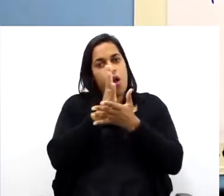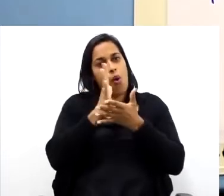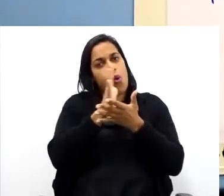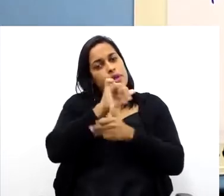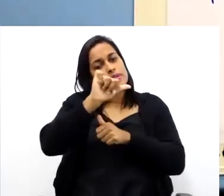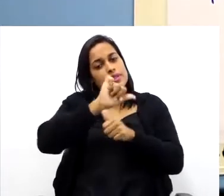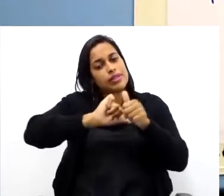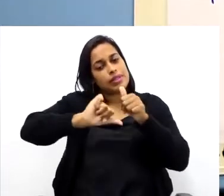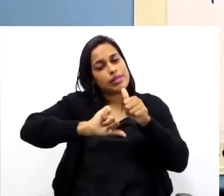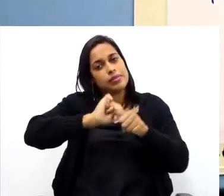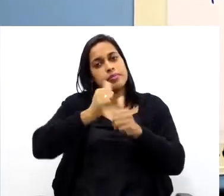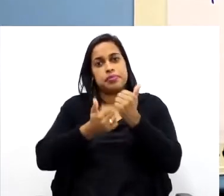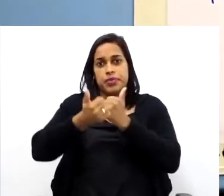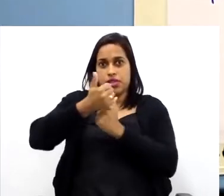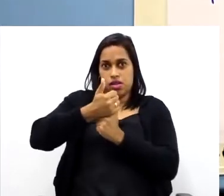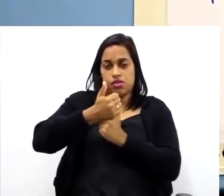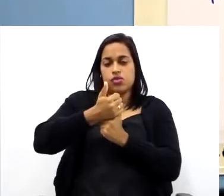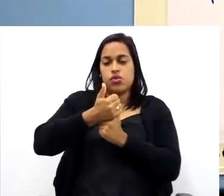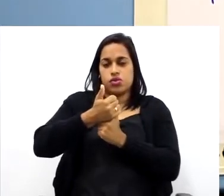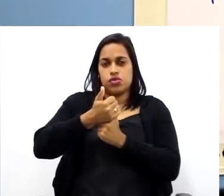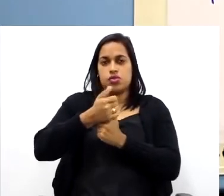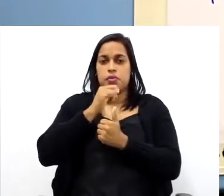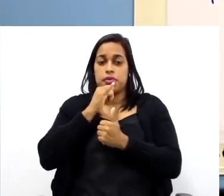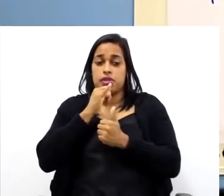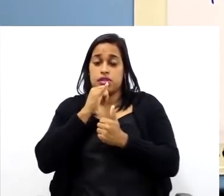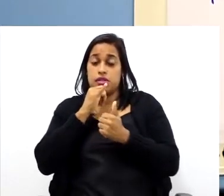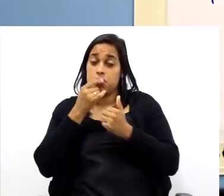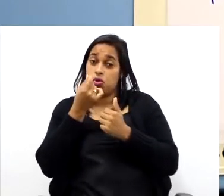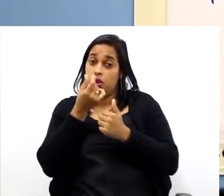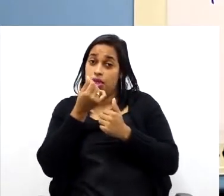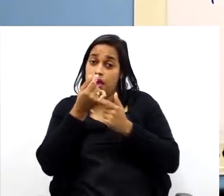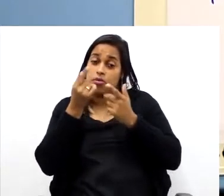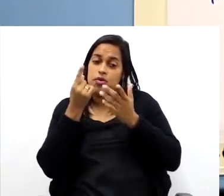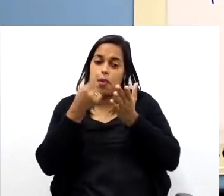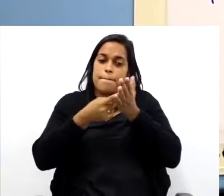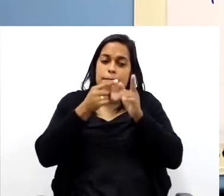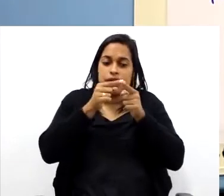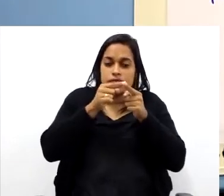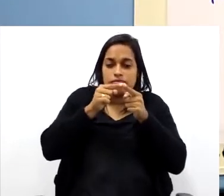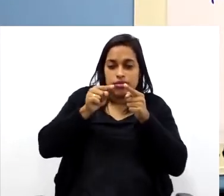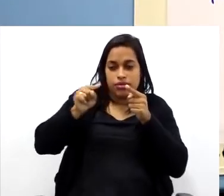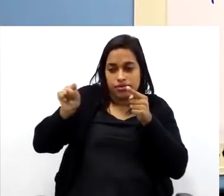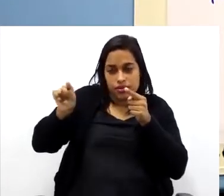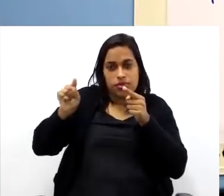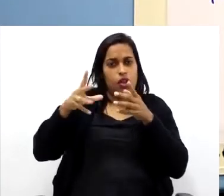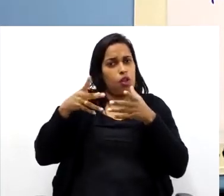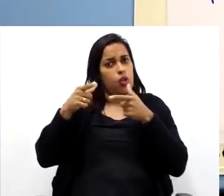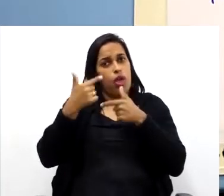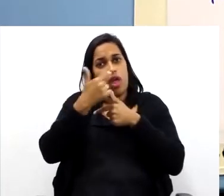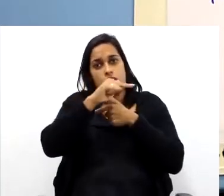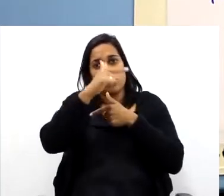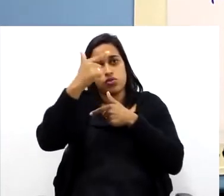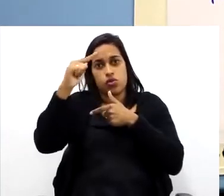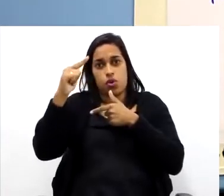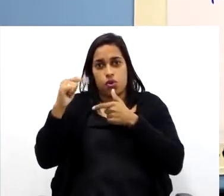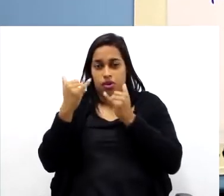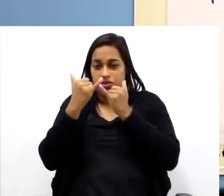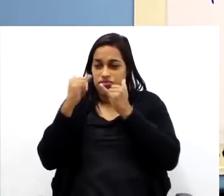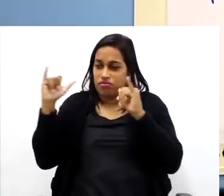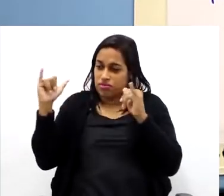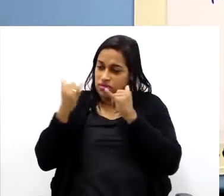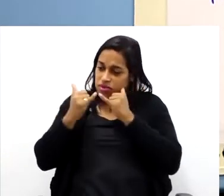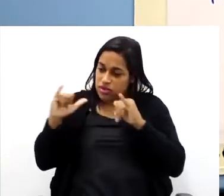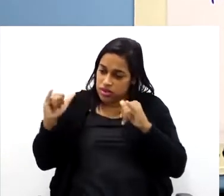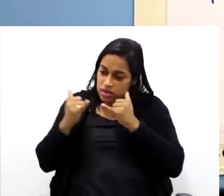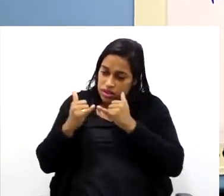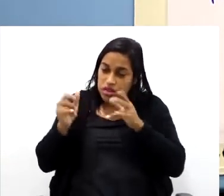tampo, que é essa linha aqui de fora, que eu estou marcando agora com o lápis. Todas as outras linhas, elas estão fora do alcance